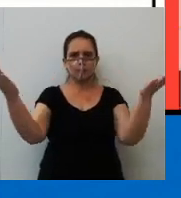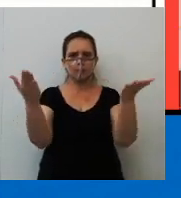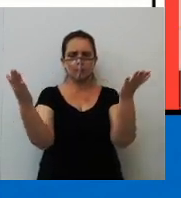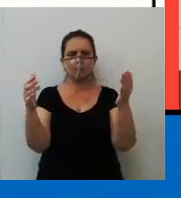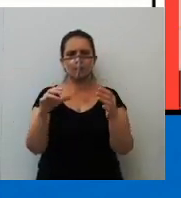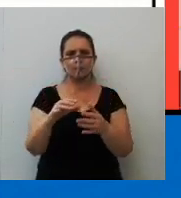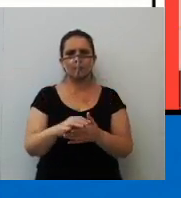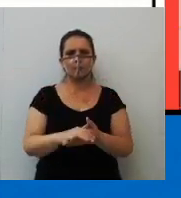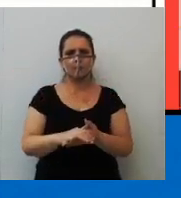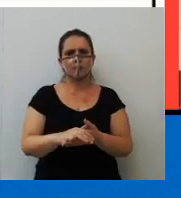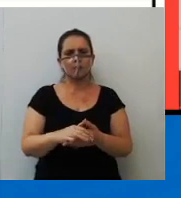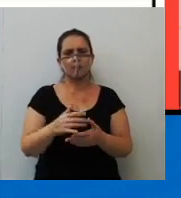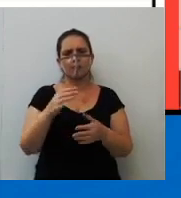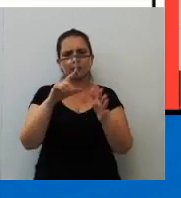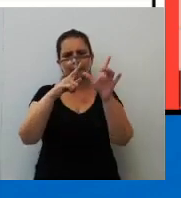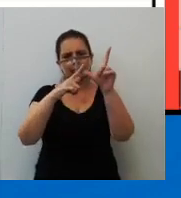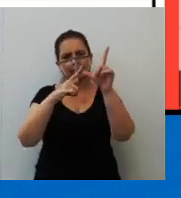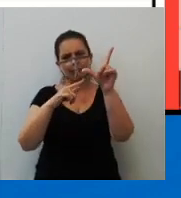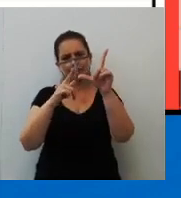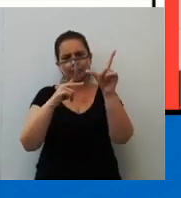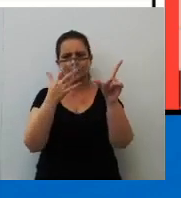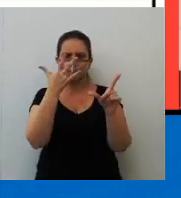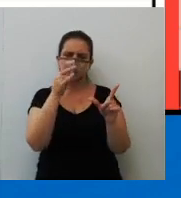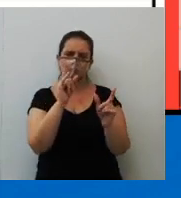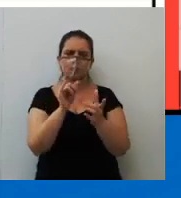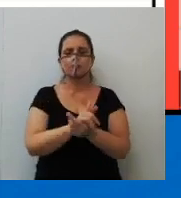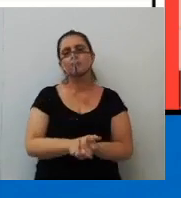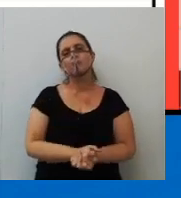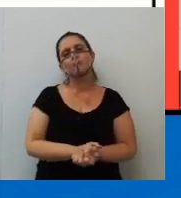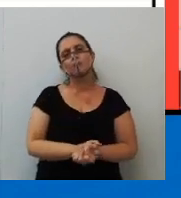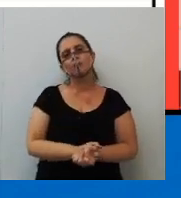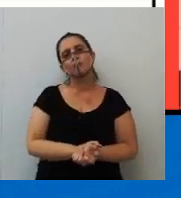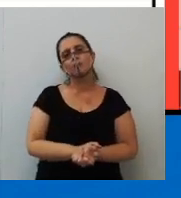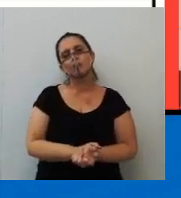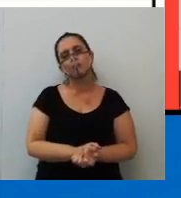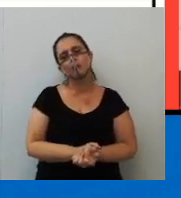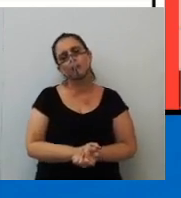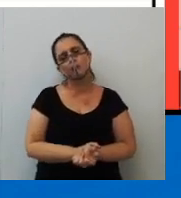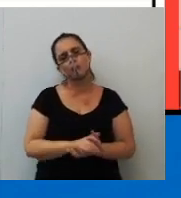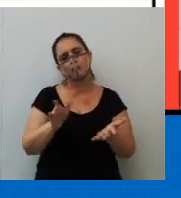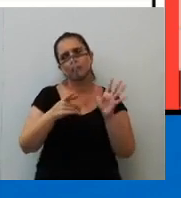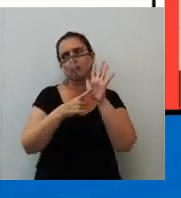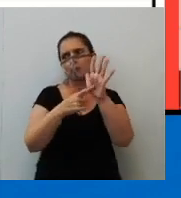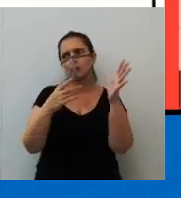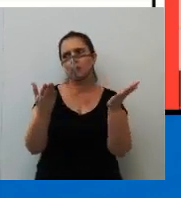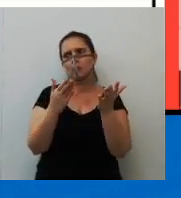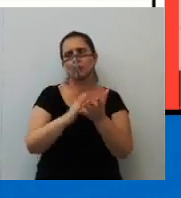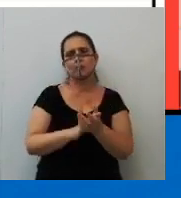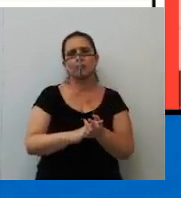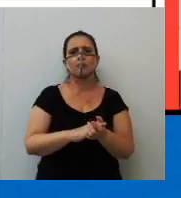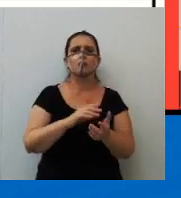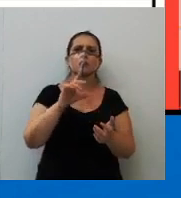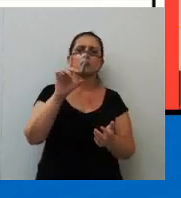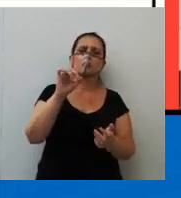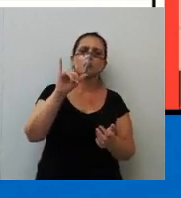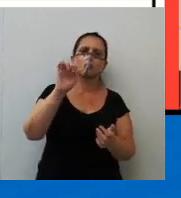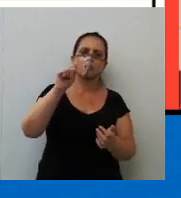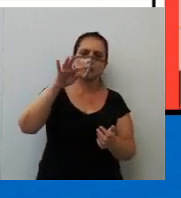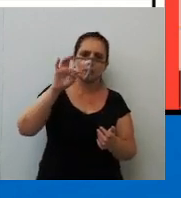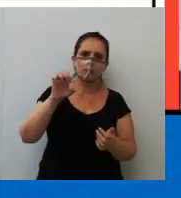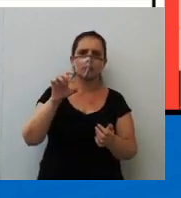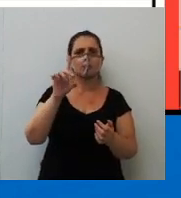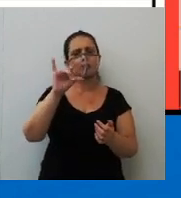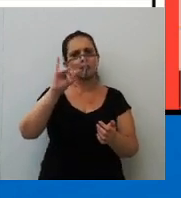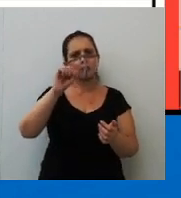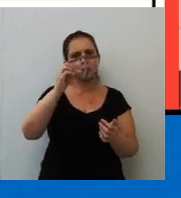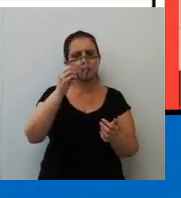aqui, com uma letra não tão bonitinha, mas eu vou ler aqui, ó, já no final. Deixa eu tentar mostrar aqui pra vocês. Diante disso, pode-se